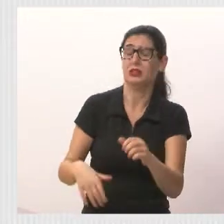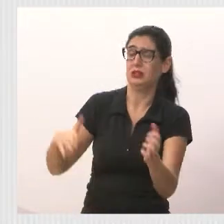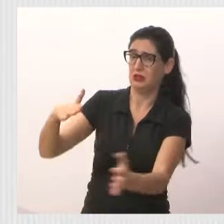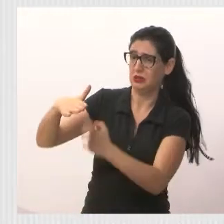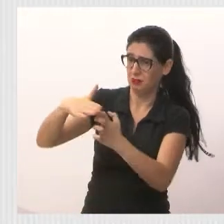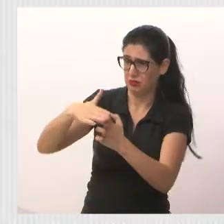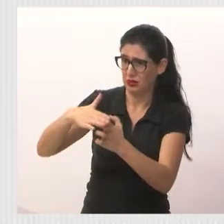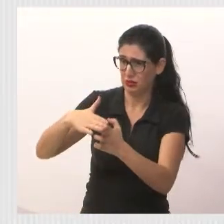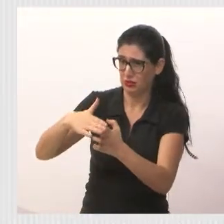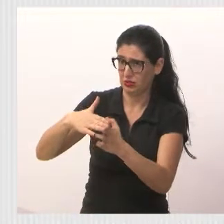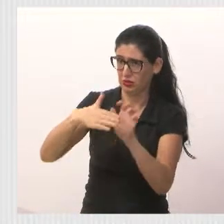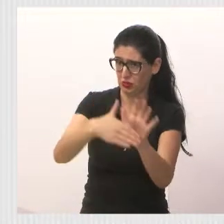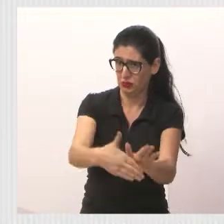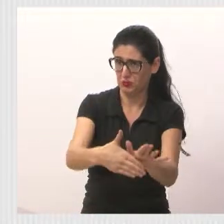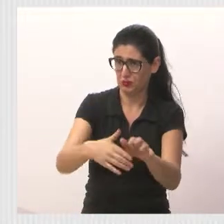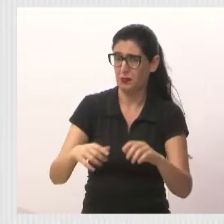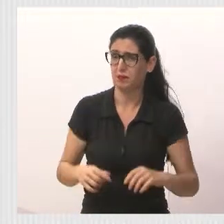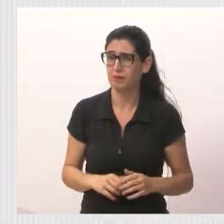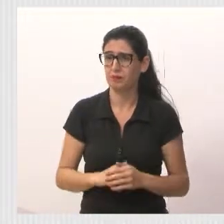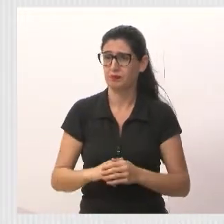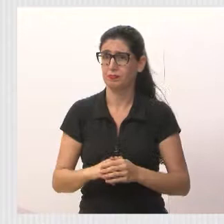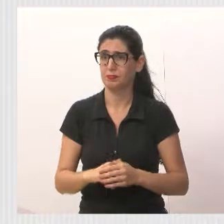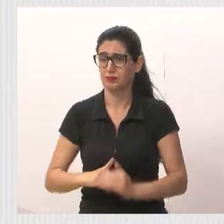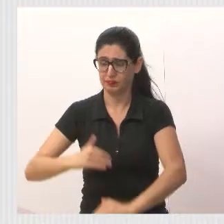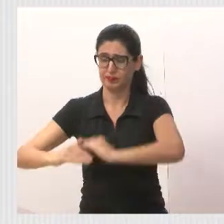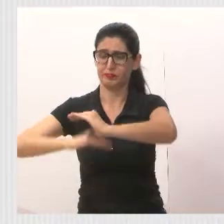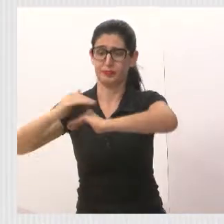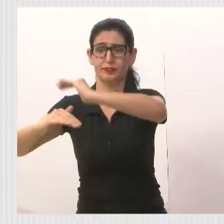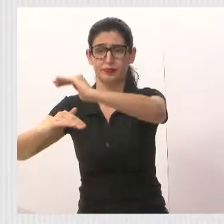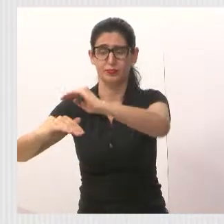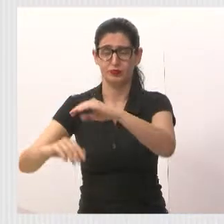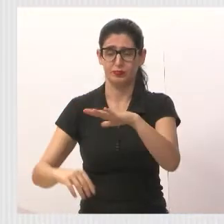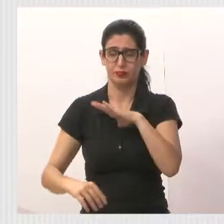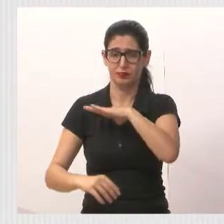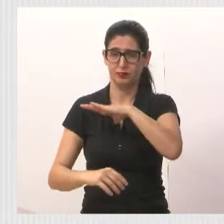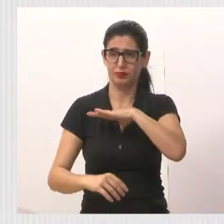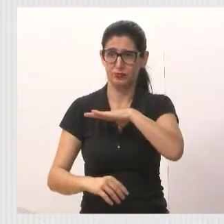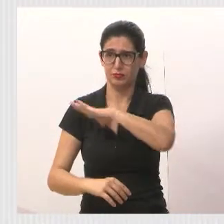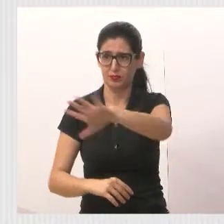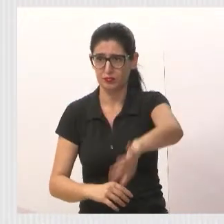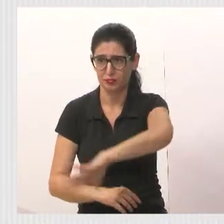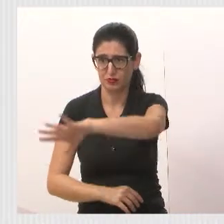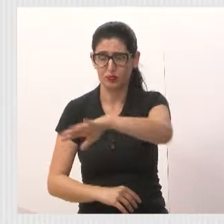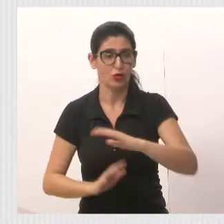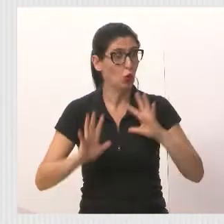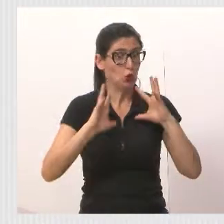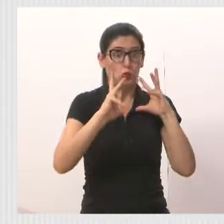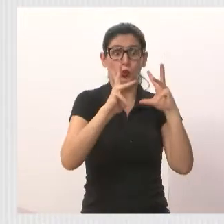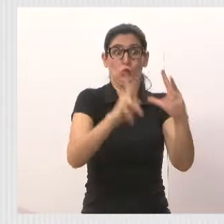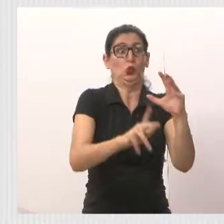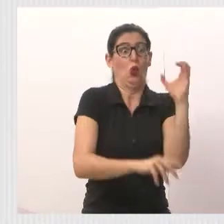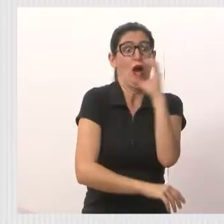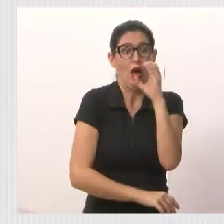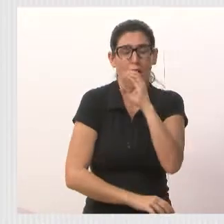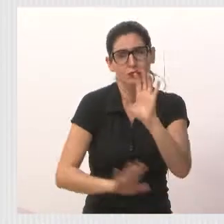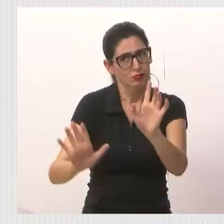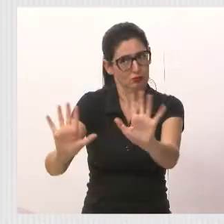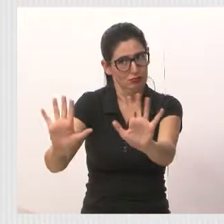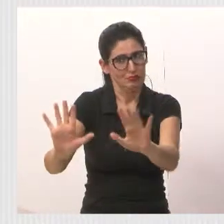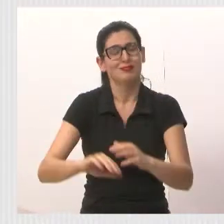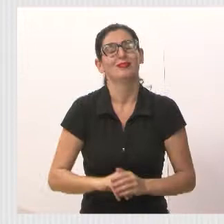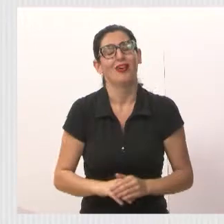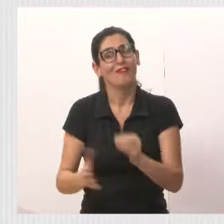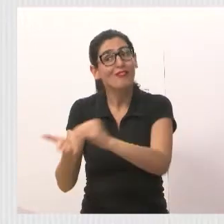um grande avanço para a comunidade, porque tudo de uma vez, aquele que prometer fazer tudo de uma vez, vamos desconfiar, porque falta